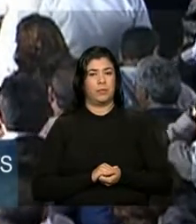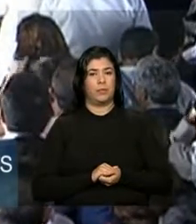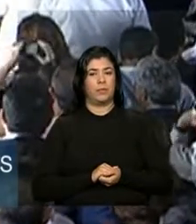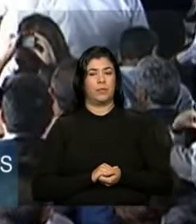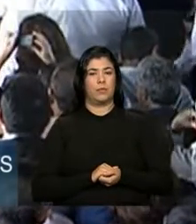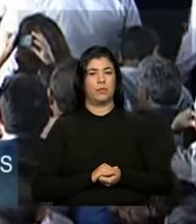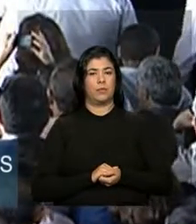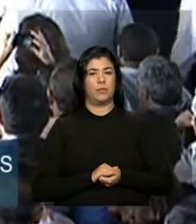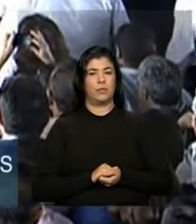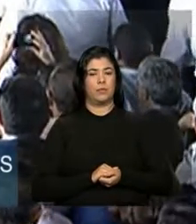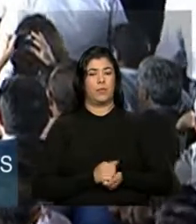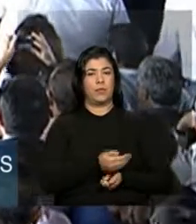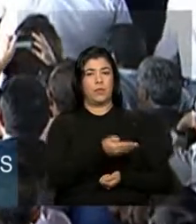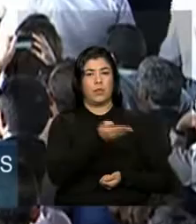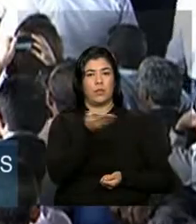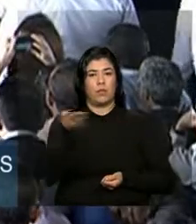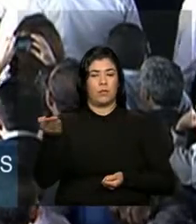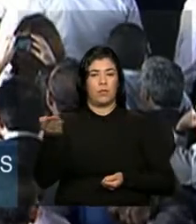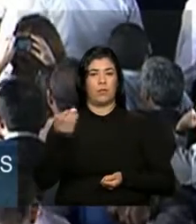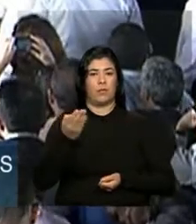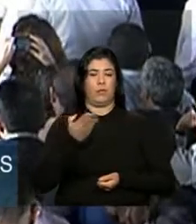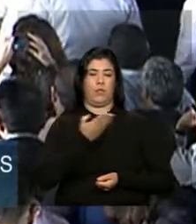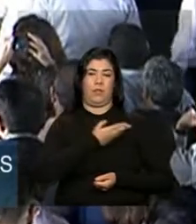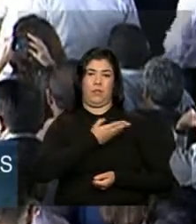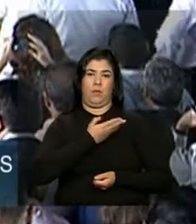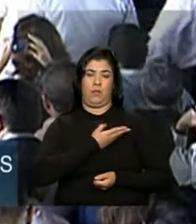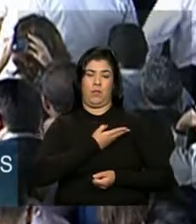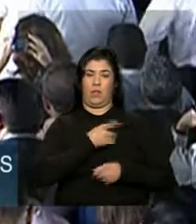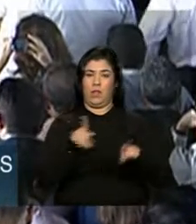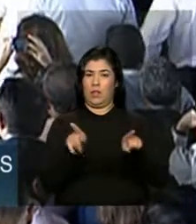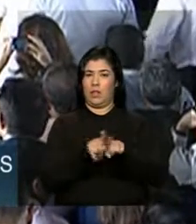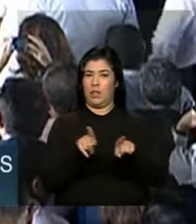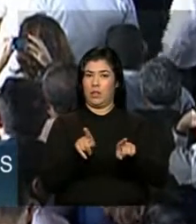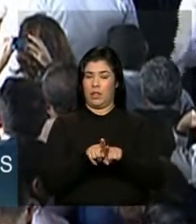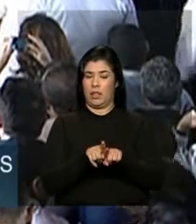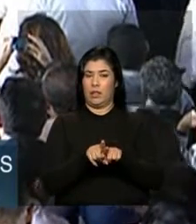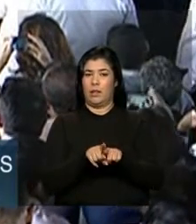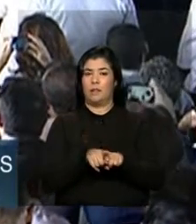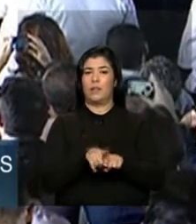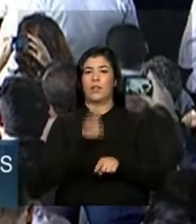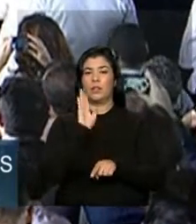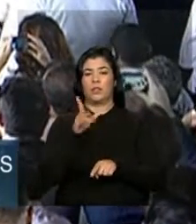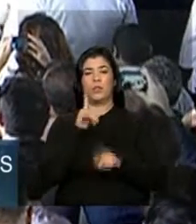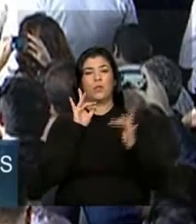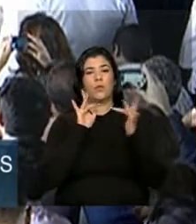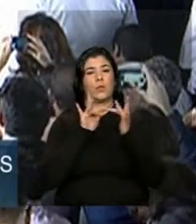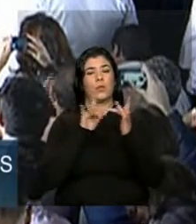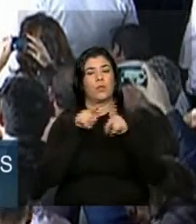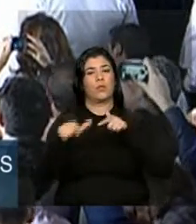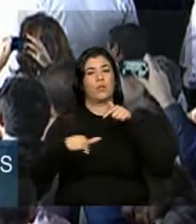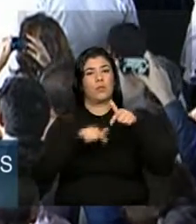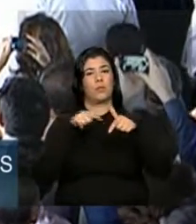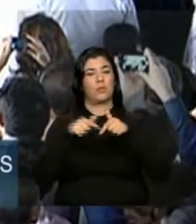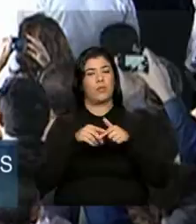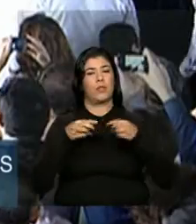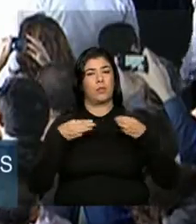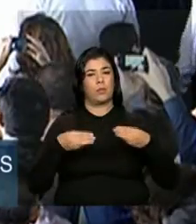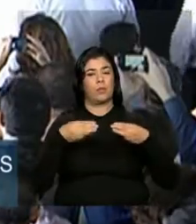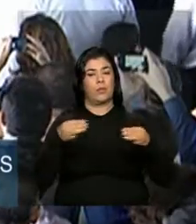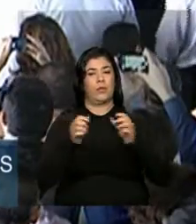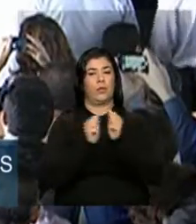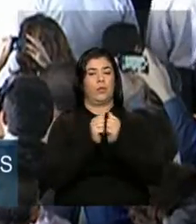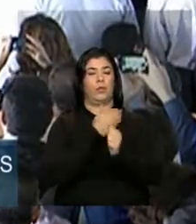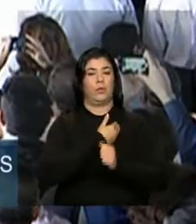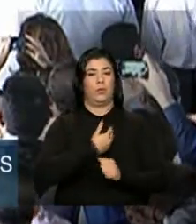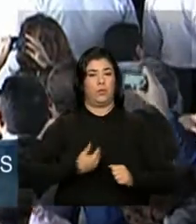Meus amigos e ex-colegas do Ministério da Presidenta Dilma, com quem eu tive a honra e